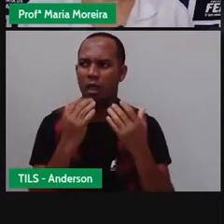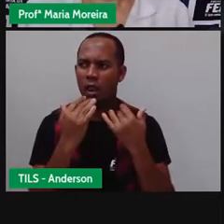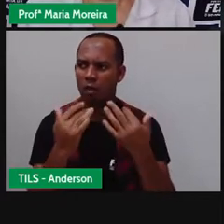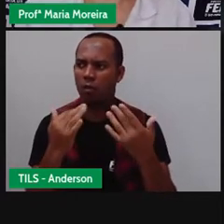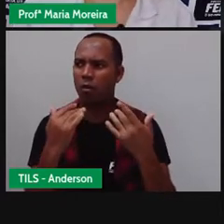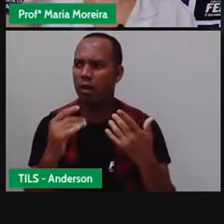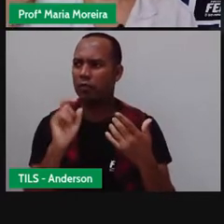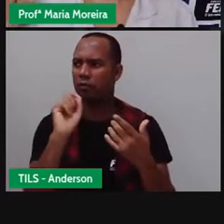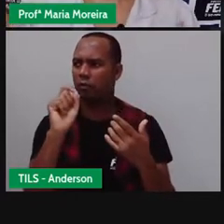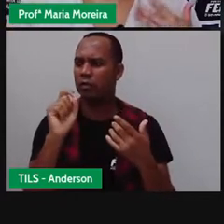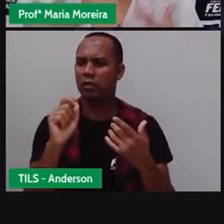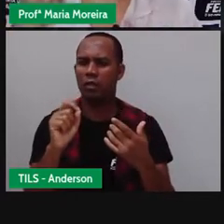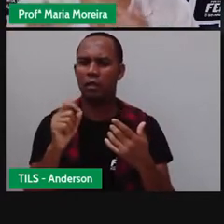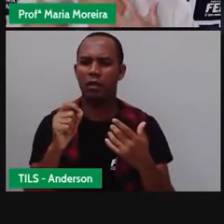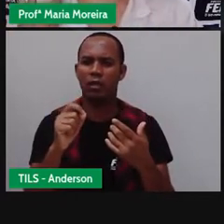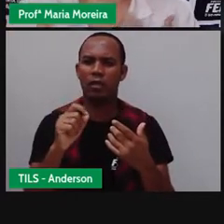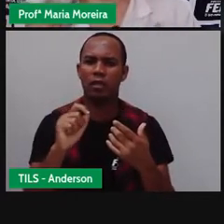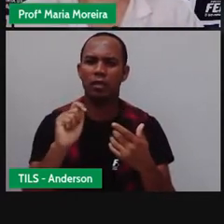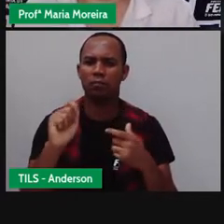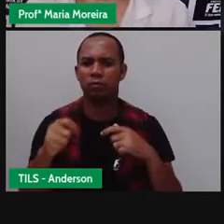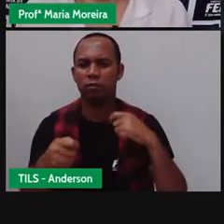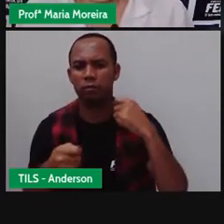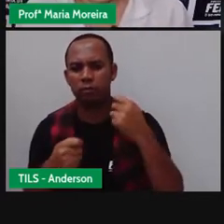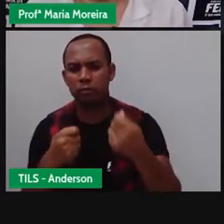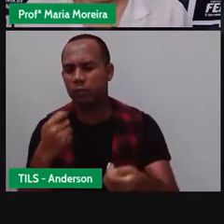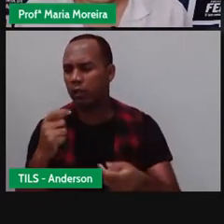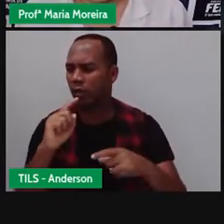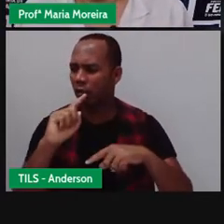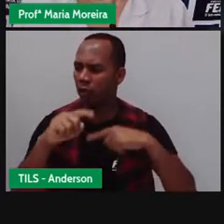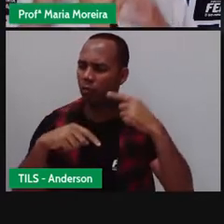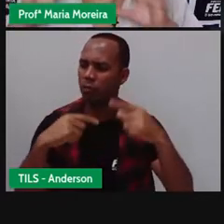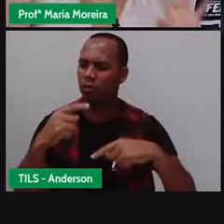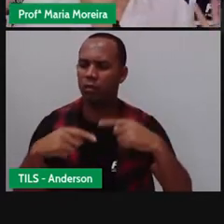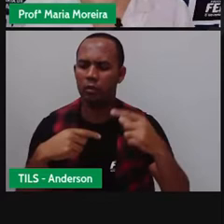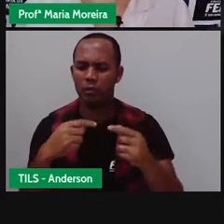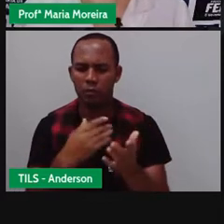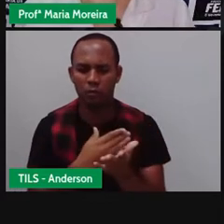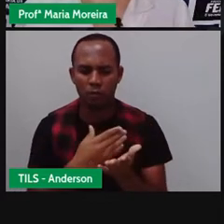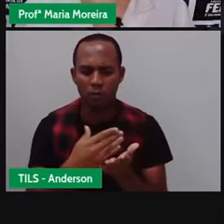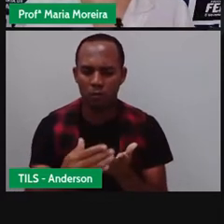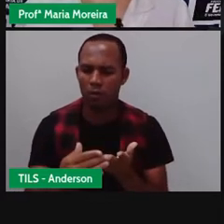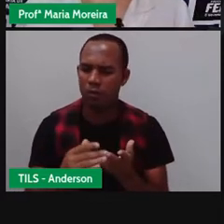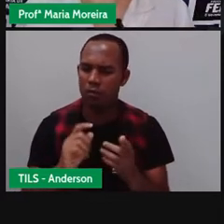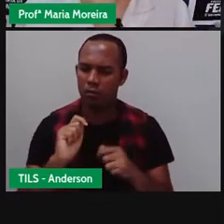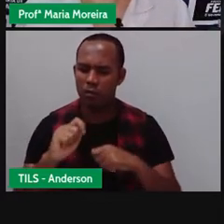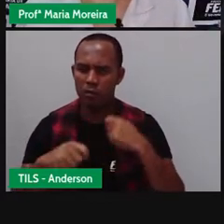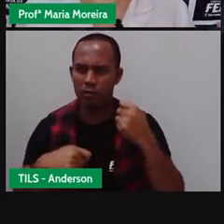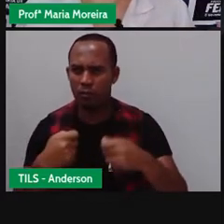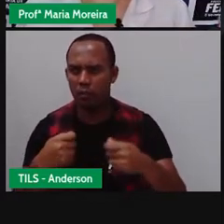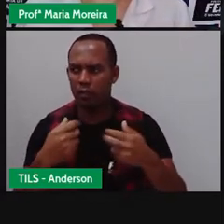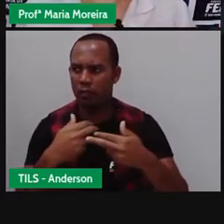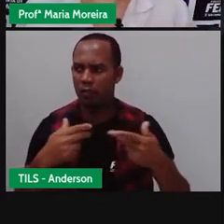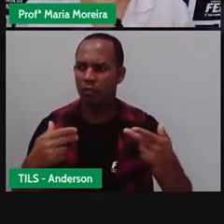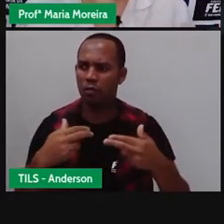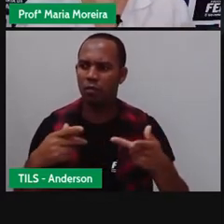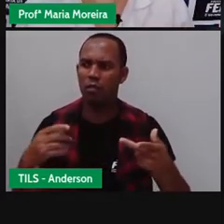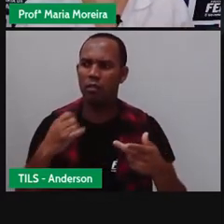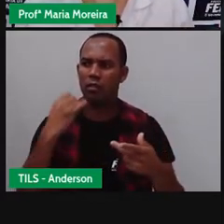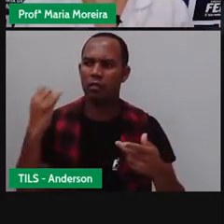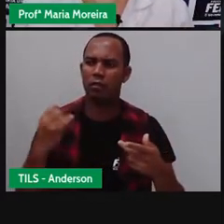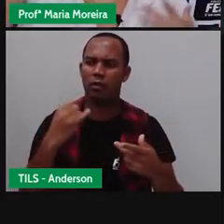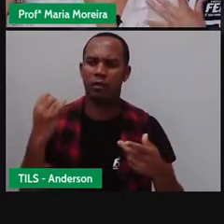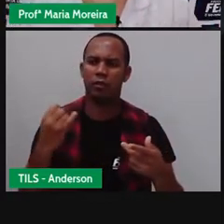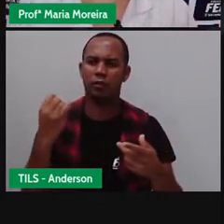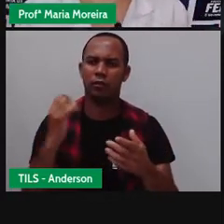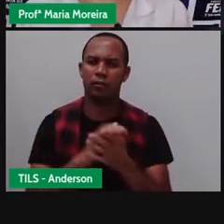verbal. Até que o homem, ele começa a verbalizar as coisas e tudo vai meio que mudando aí de figura. Olha só que interessante.